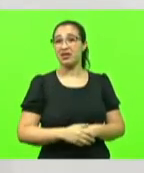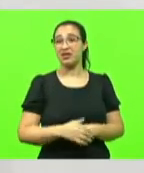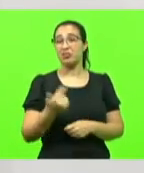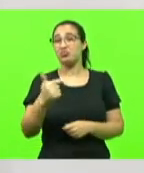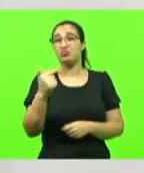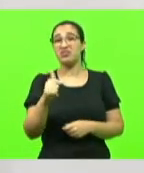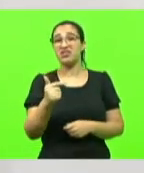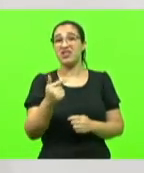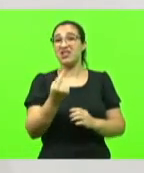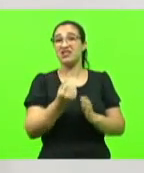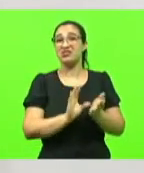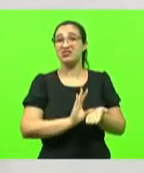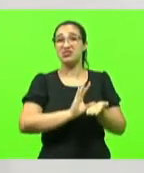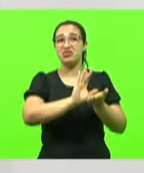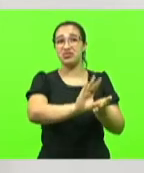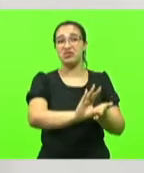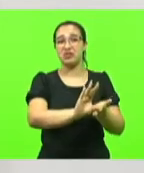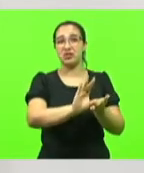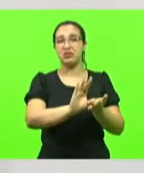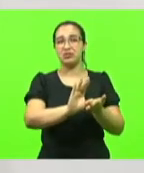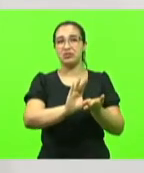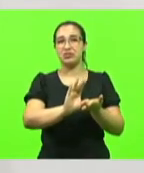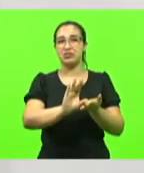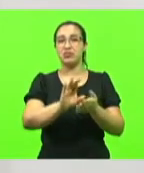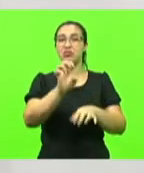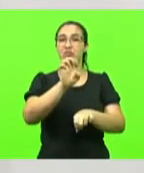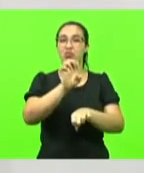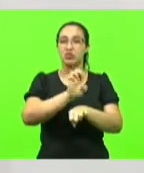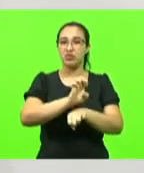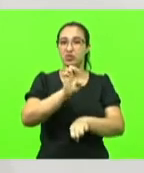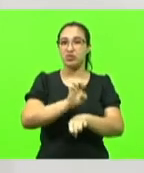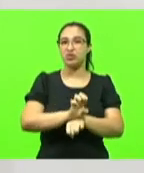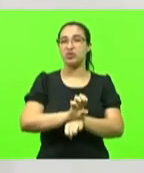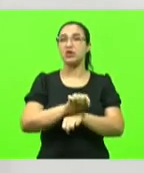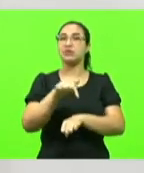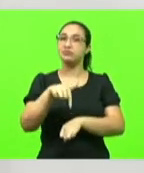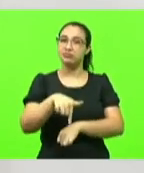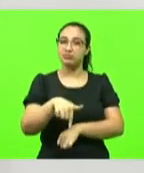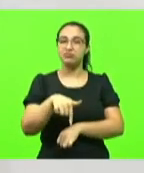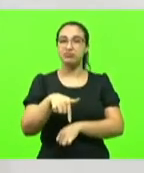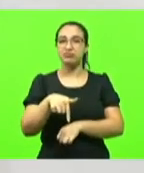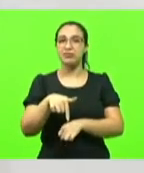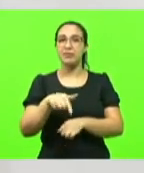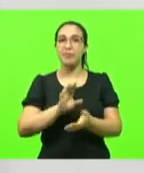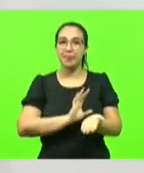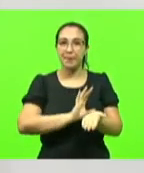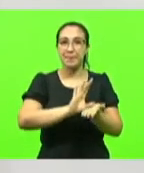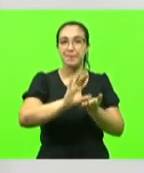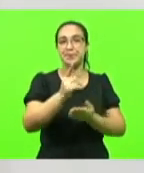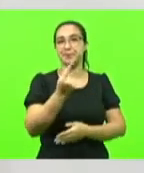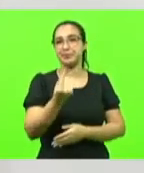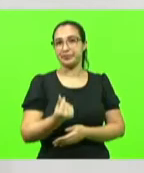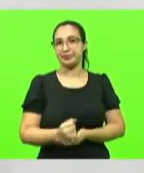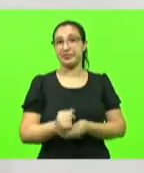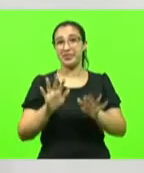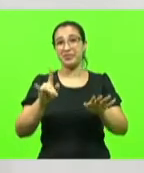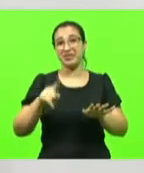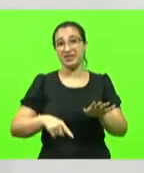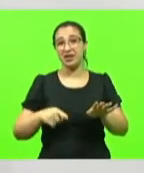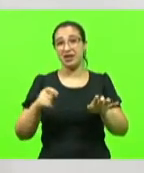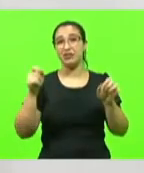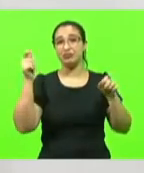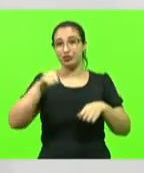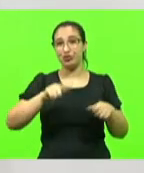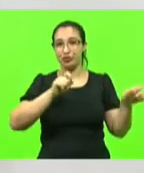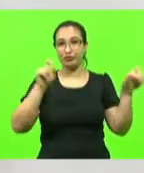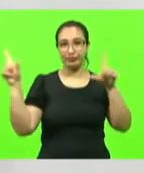deputados estaduais e o governo do Estado está botando mais recurso que o próprio governo federal. Mas a situação é essa. Bota de novo lá